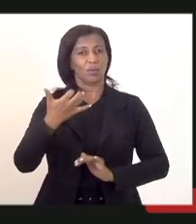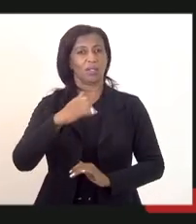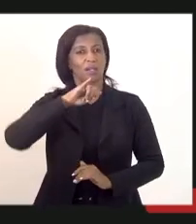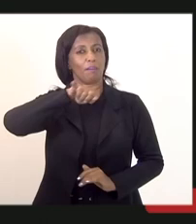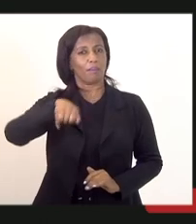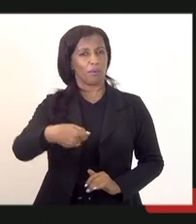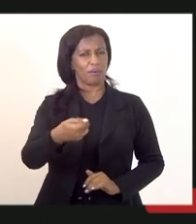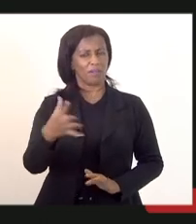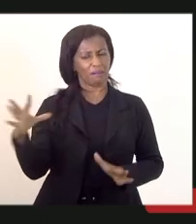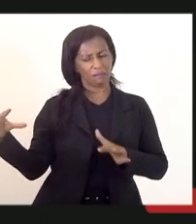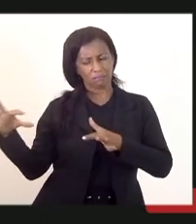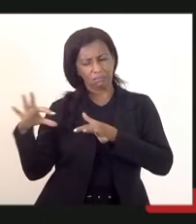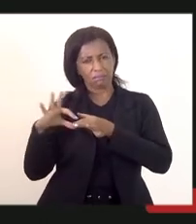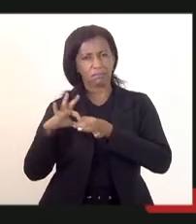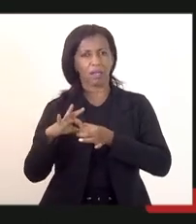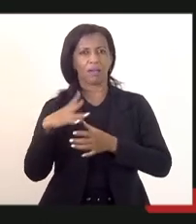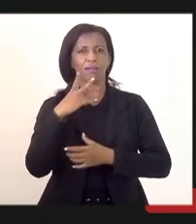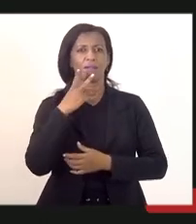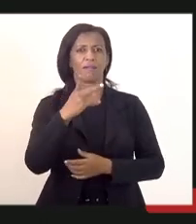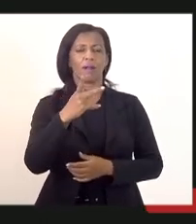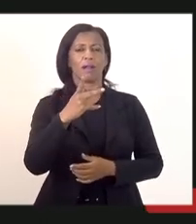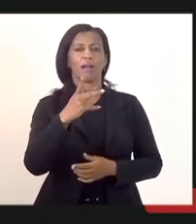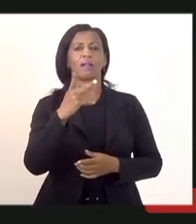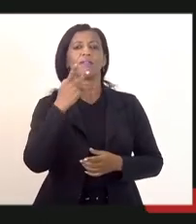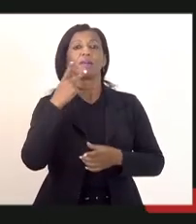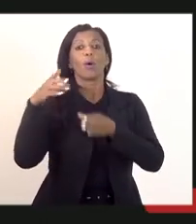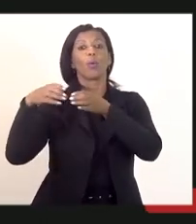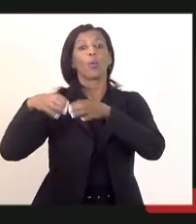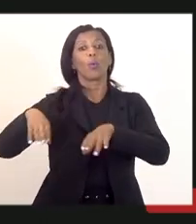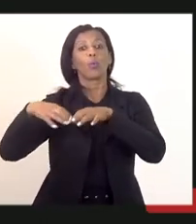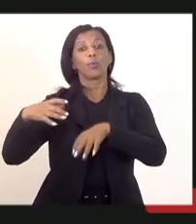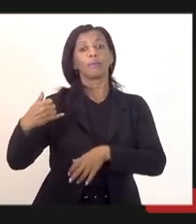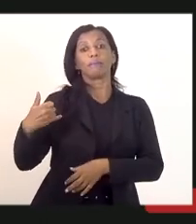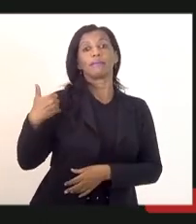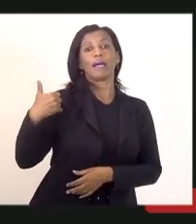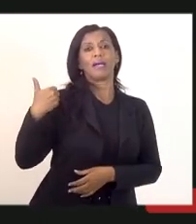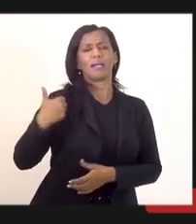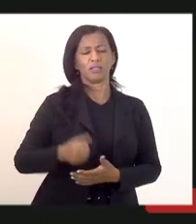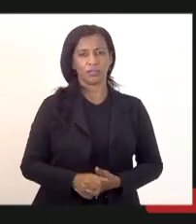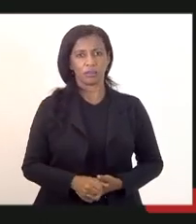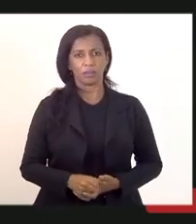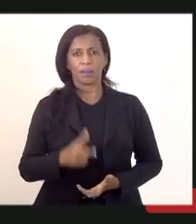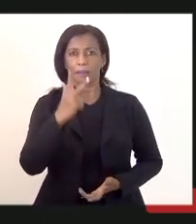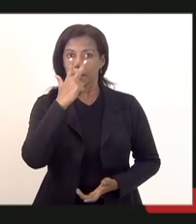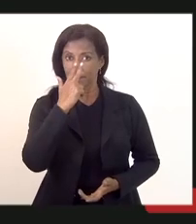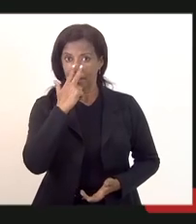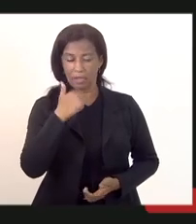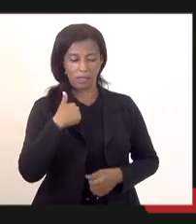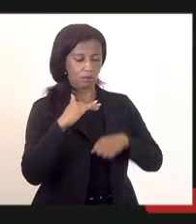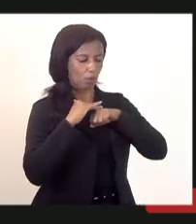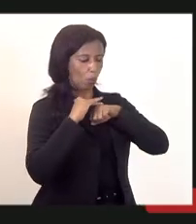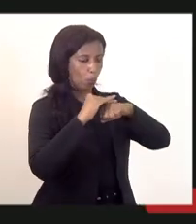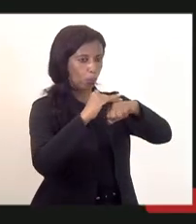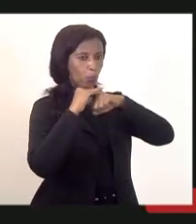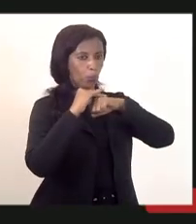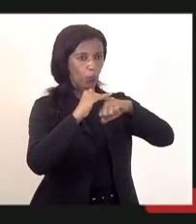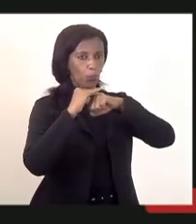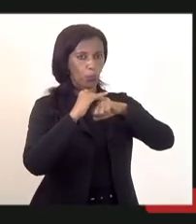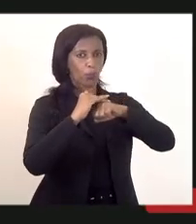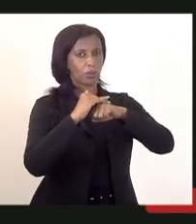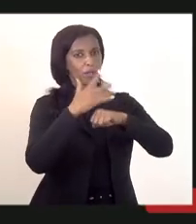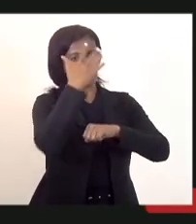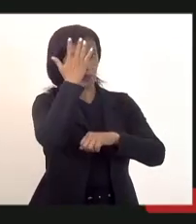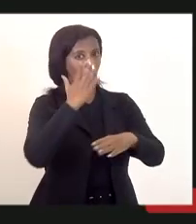esse gancho trazido por vossa excelência em relação ao concurso da idade me parece eu tenho conversado com esses com esses